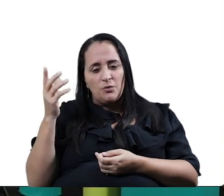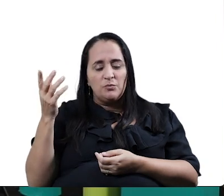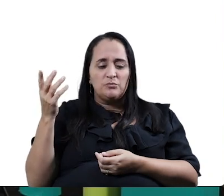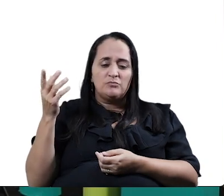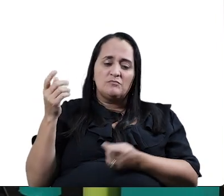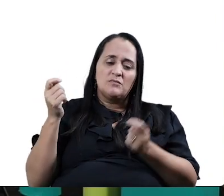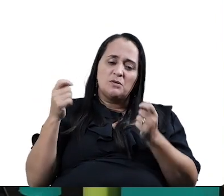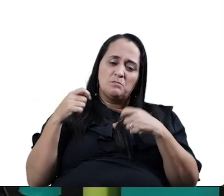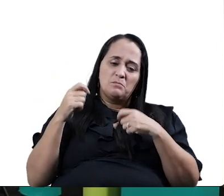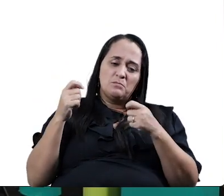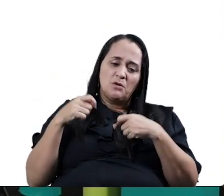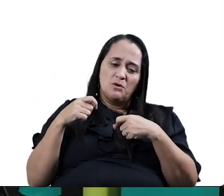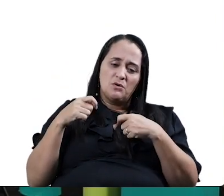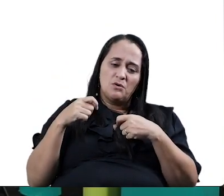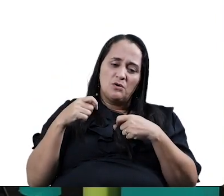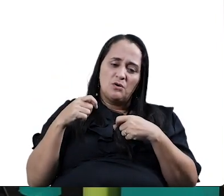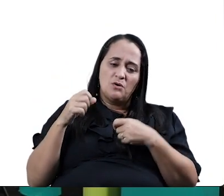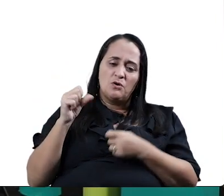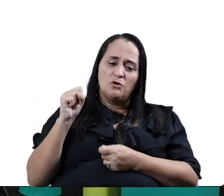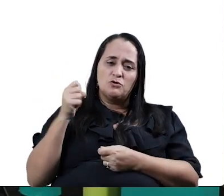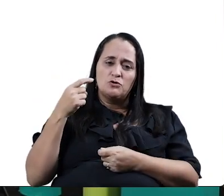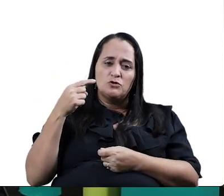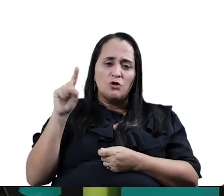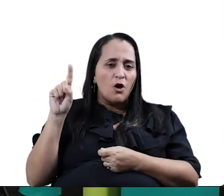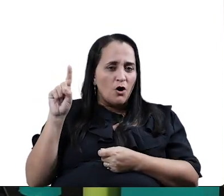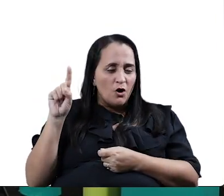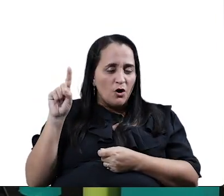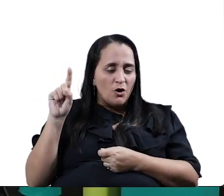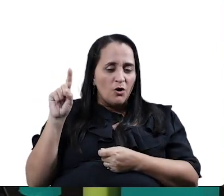Carijó pode rimar com só.